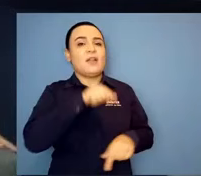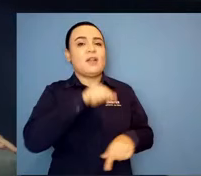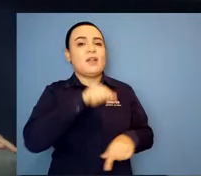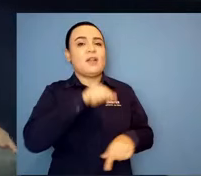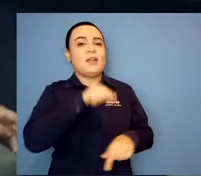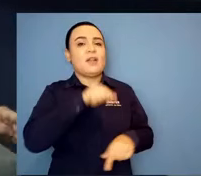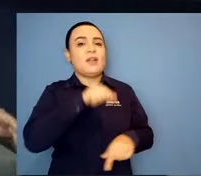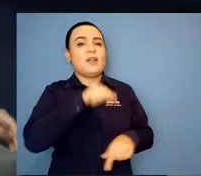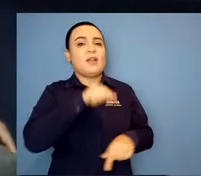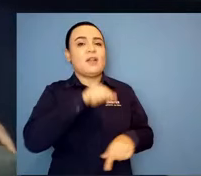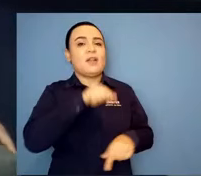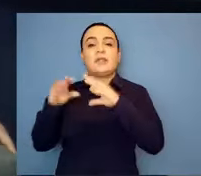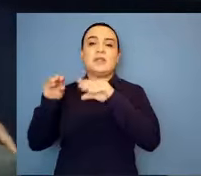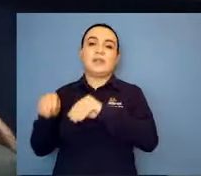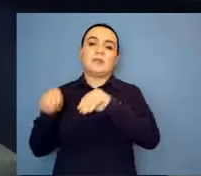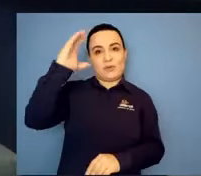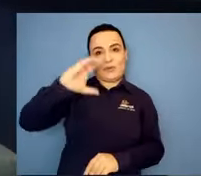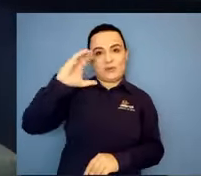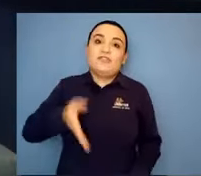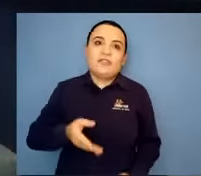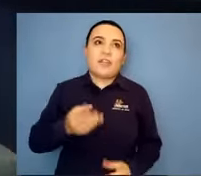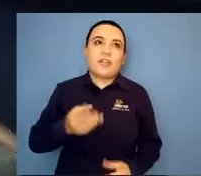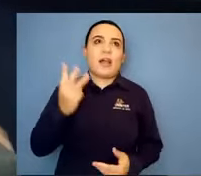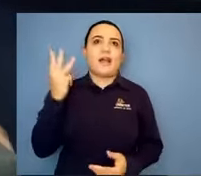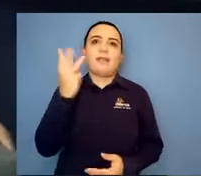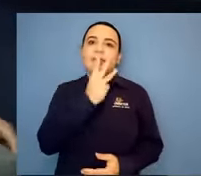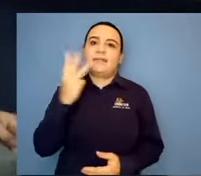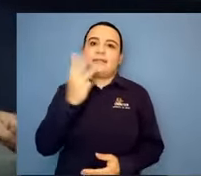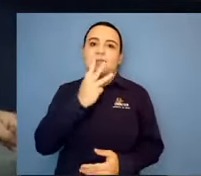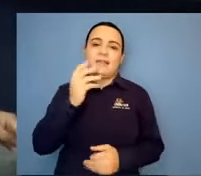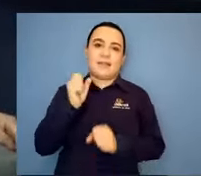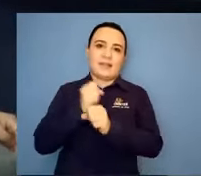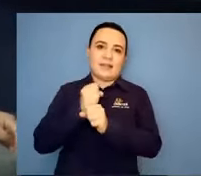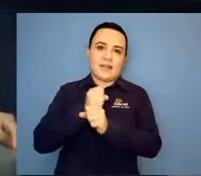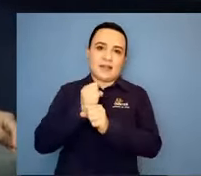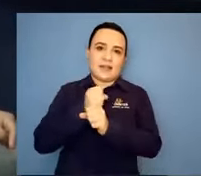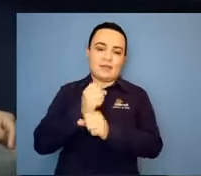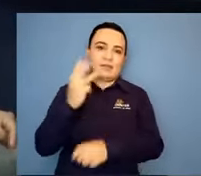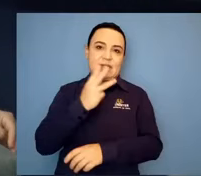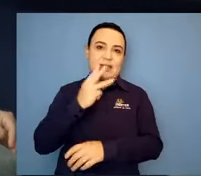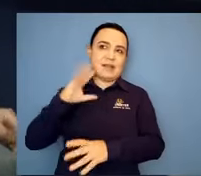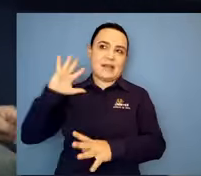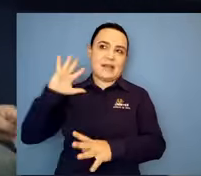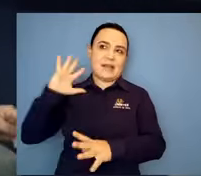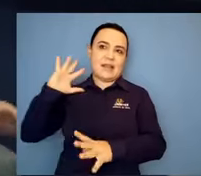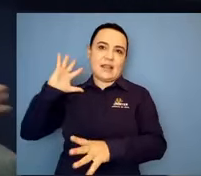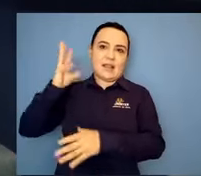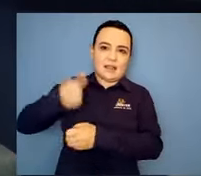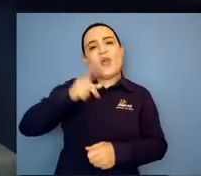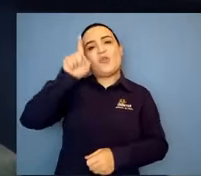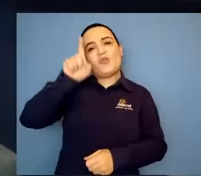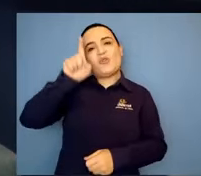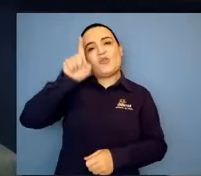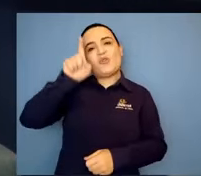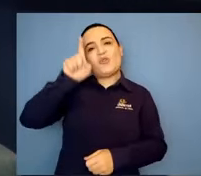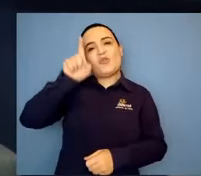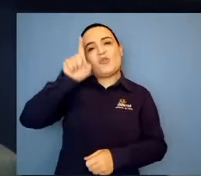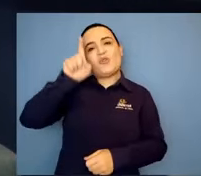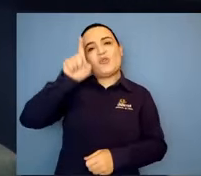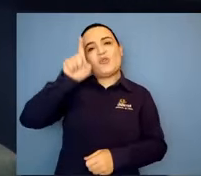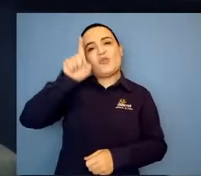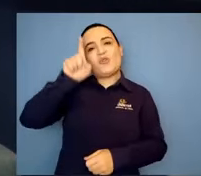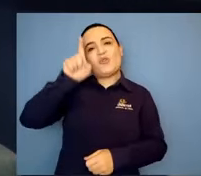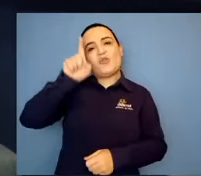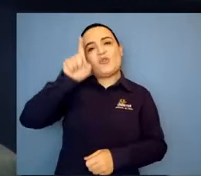anos já, né, então, mas eu agora sou curitibana de coração, hoje eu penso comigo, né, que bom que lá